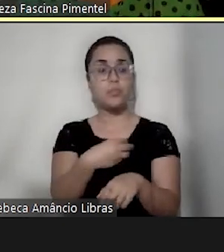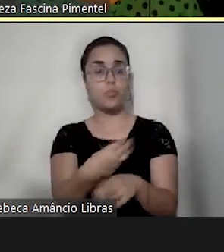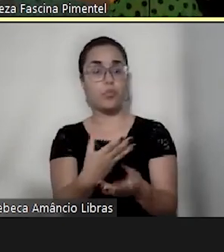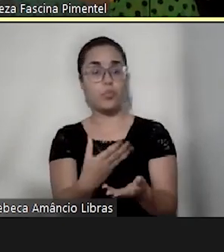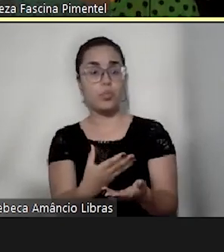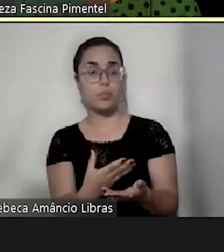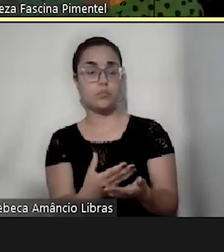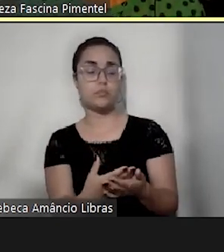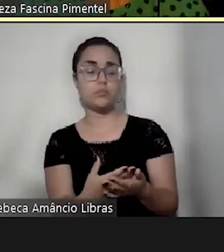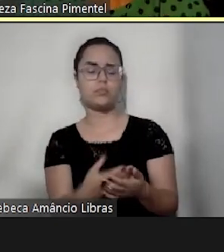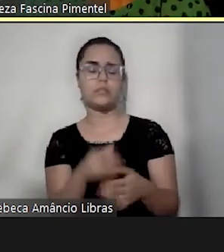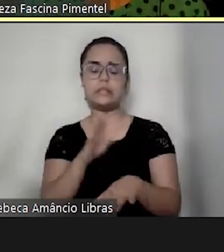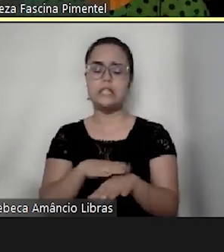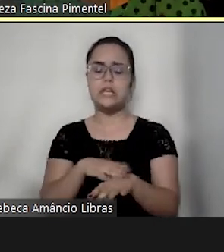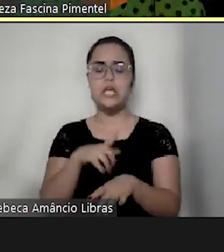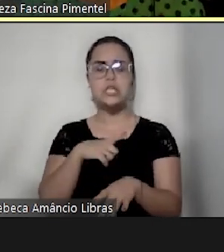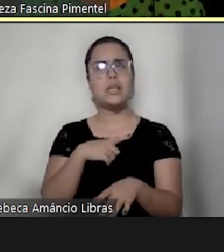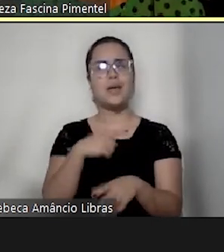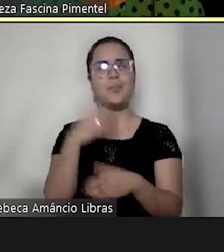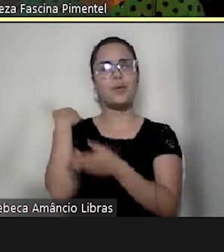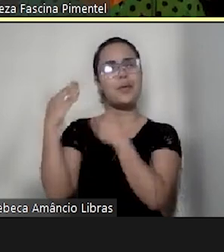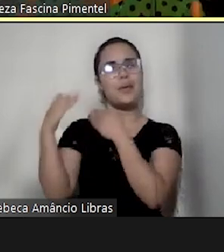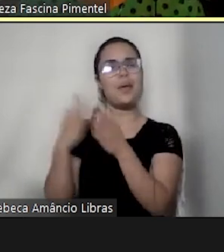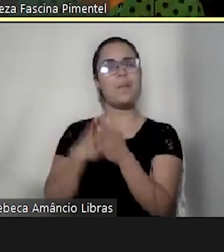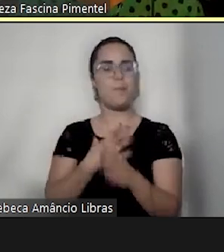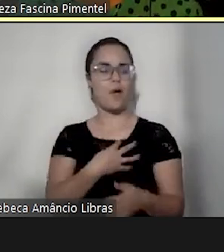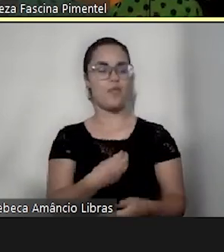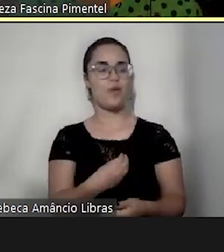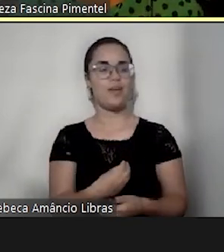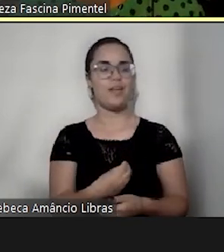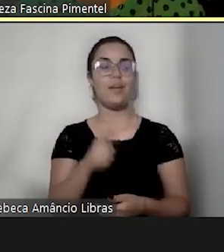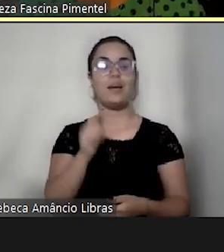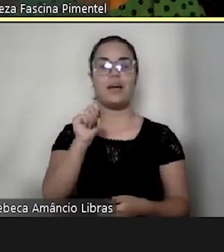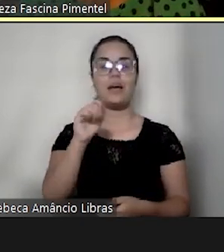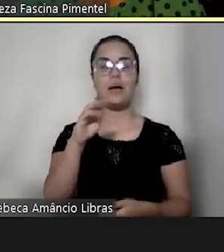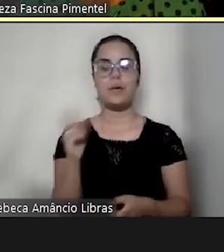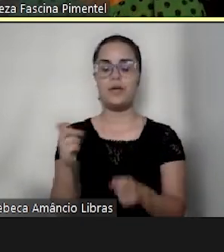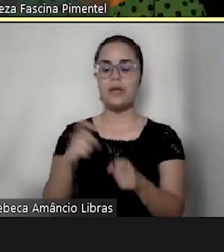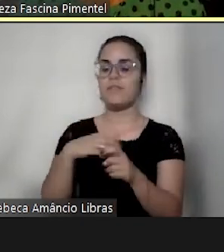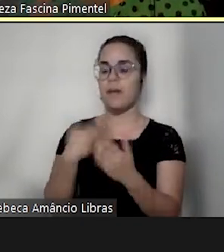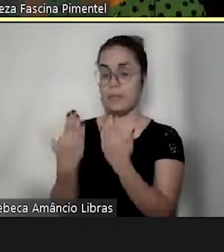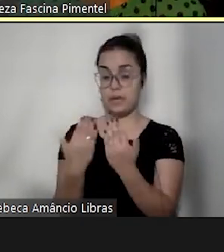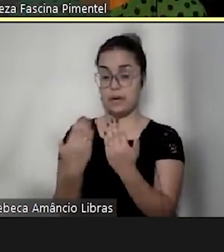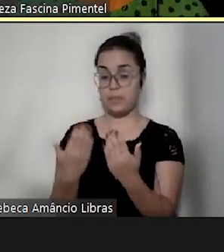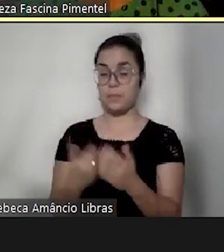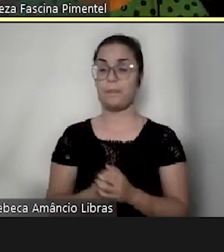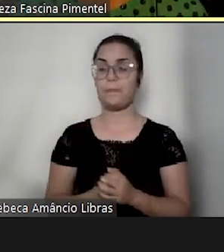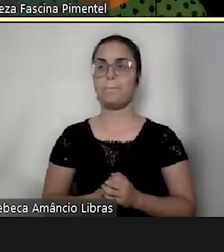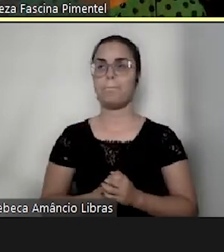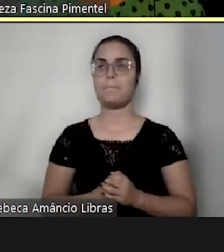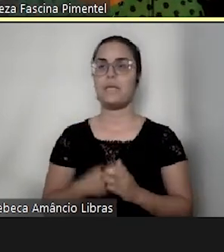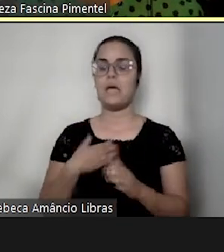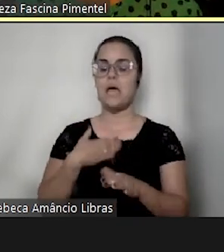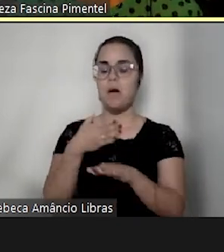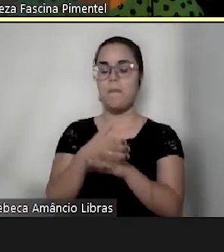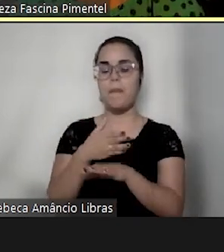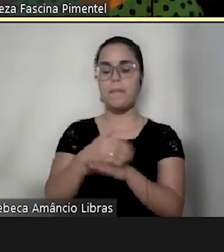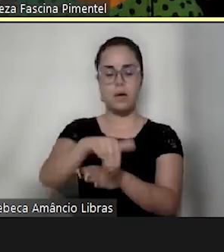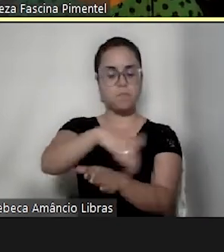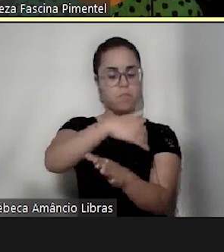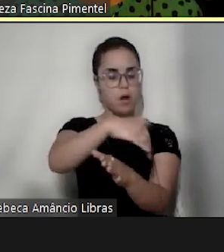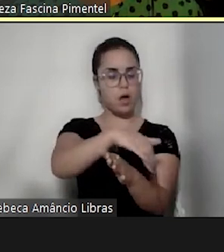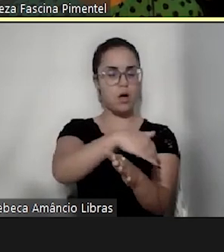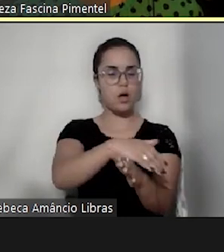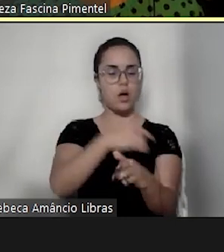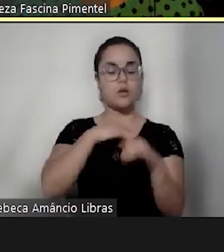Tinha uma época que o Gabriel, ele vale pra terapia, ele passava em frente, a gente passava em frente num